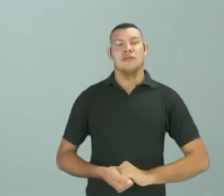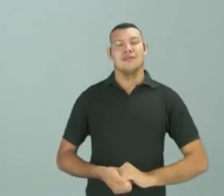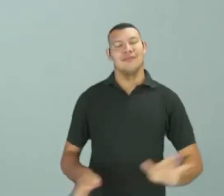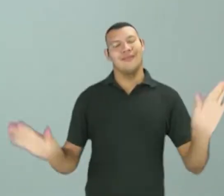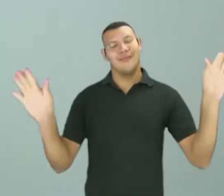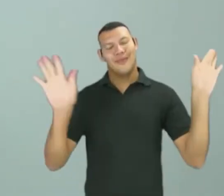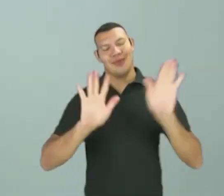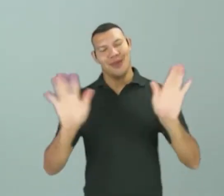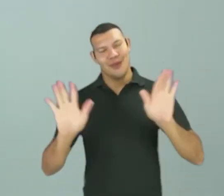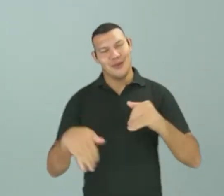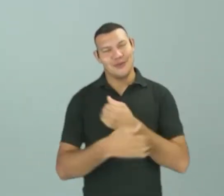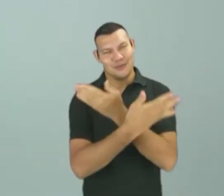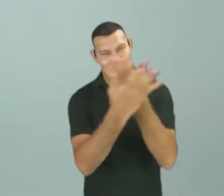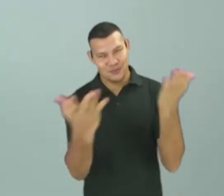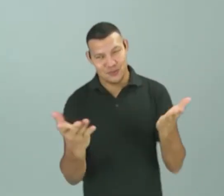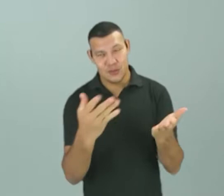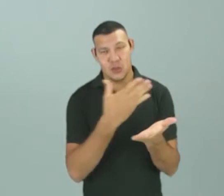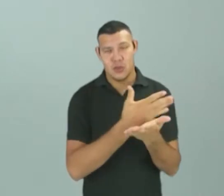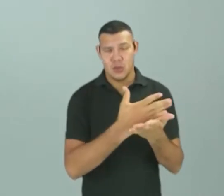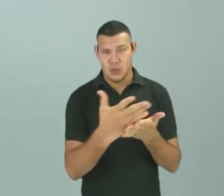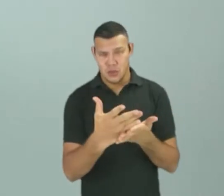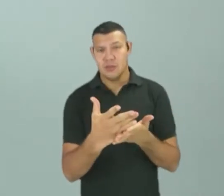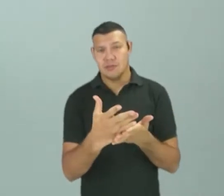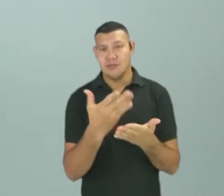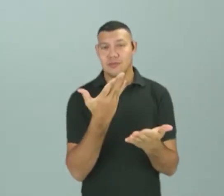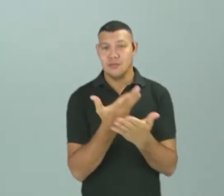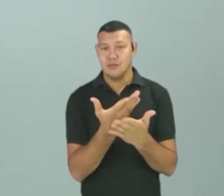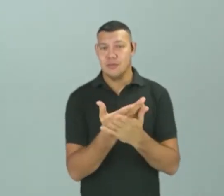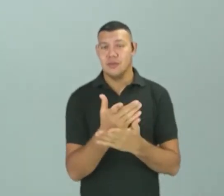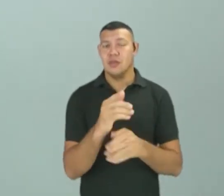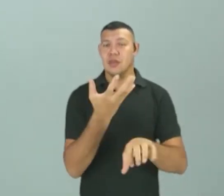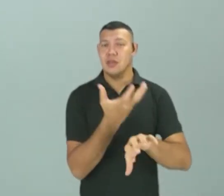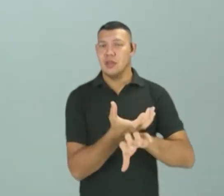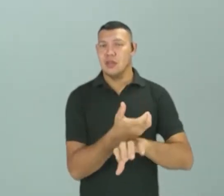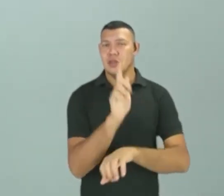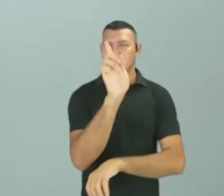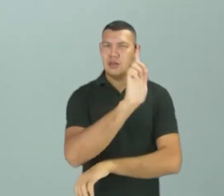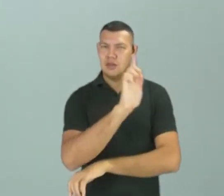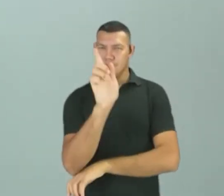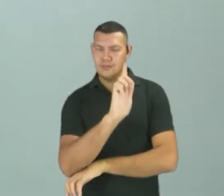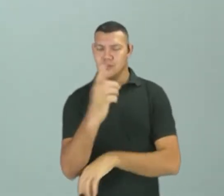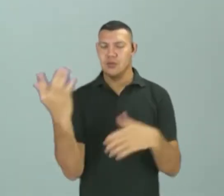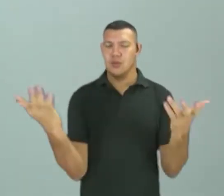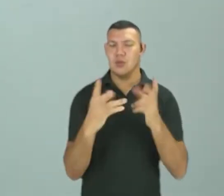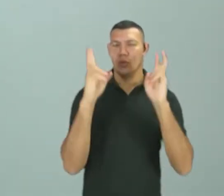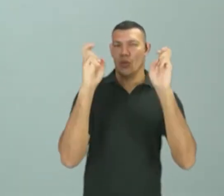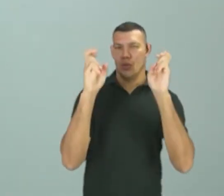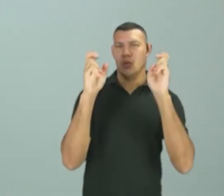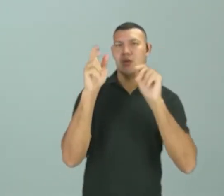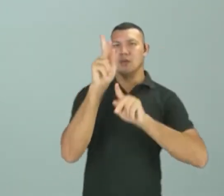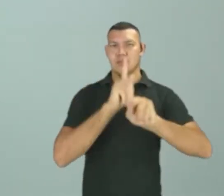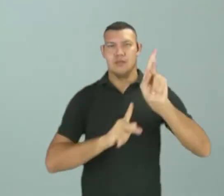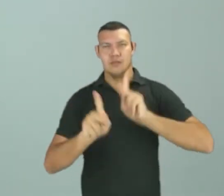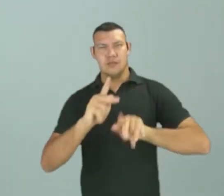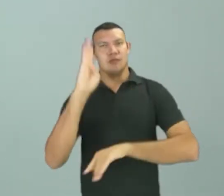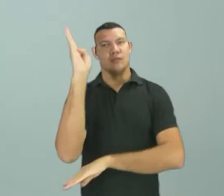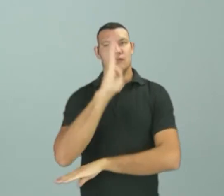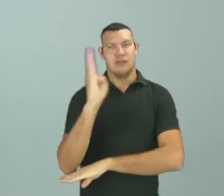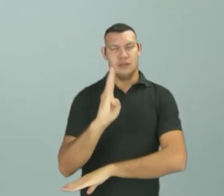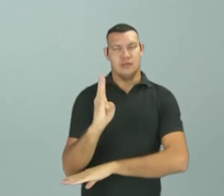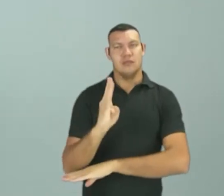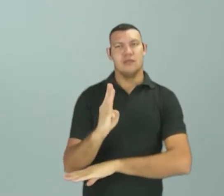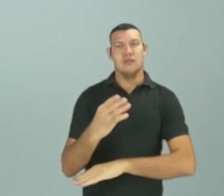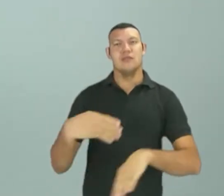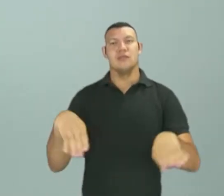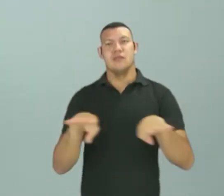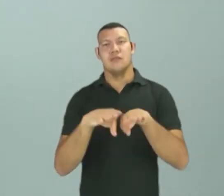Olá pessoal, vamos iniciar mais uma aula de Geografia. Hoje nós vamos falar sobre população brasileira e suas desigualdades. Eu